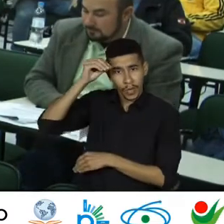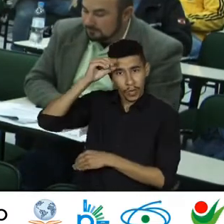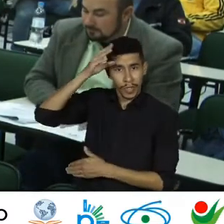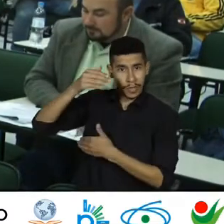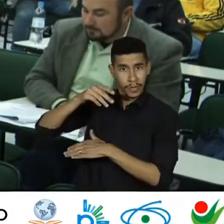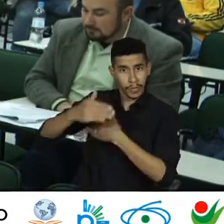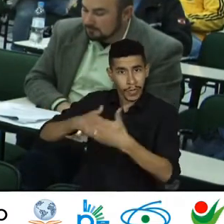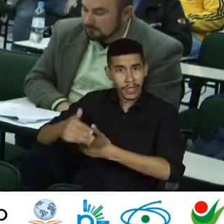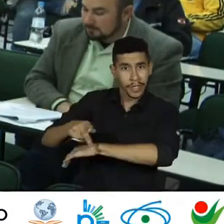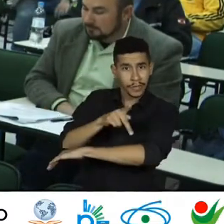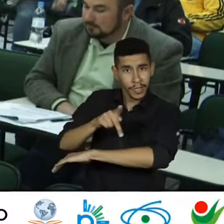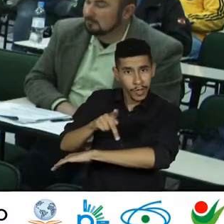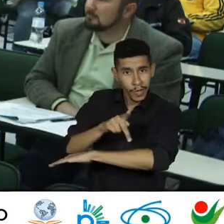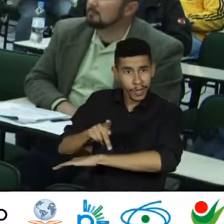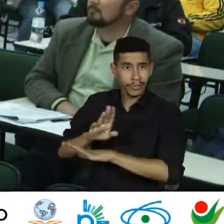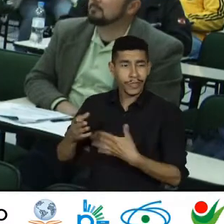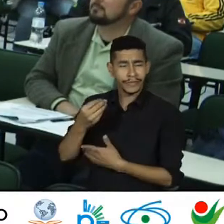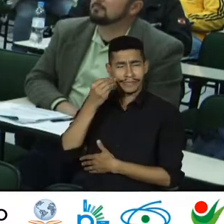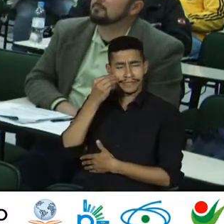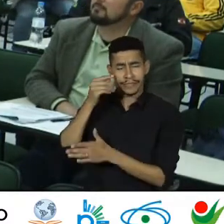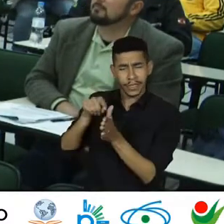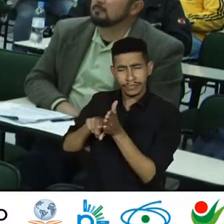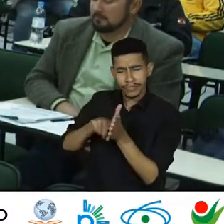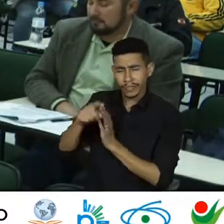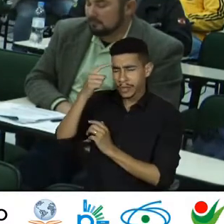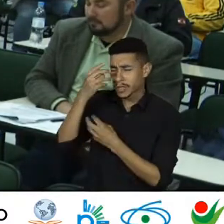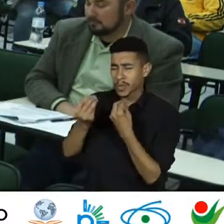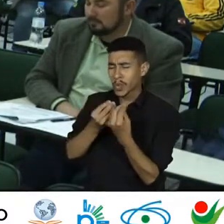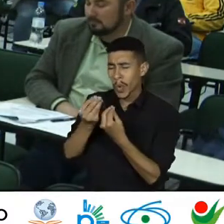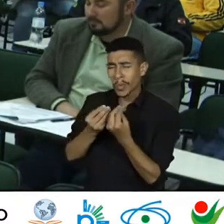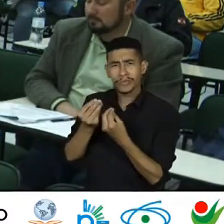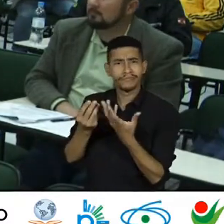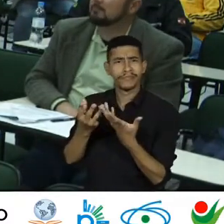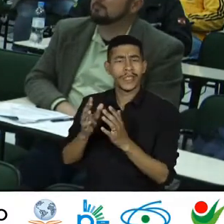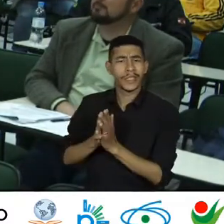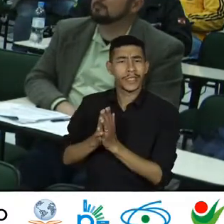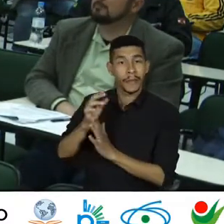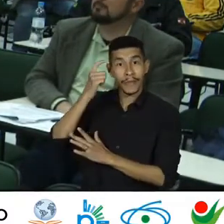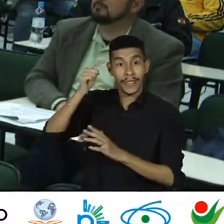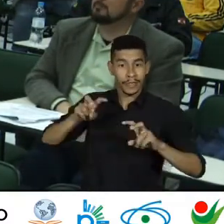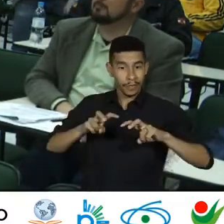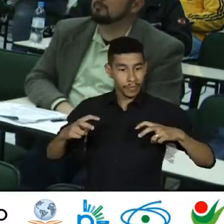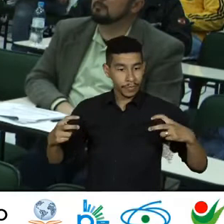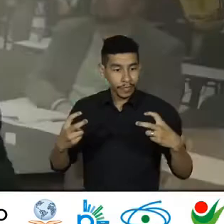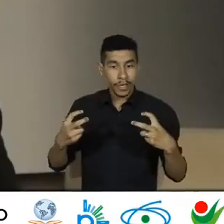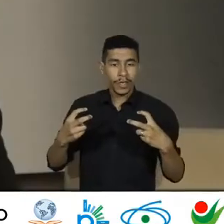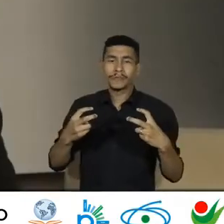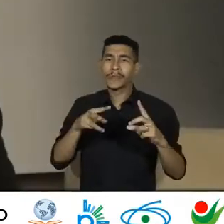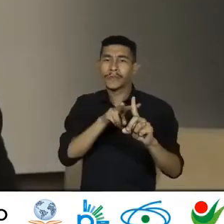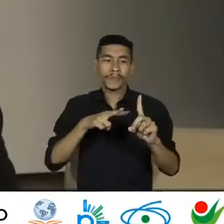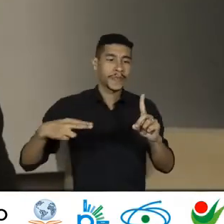Buscamos Então Pensar A mesa Da nossa Linha A partir